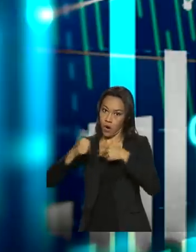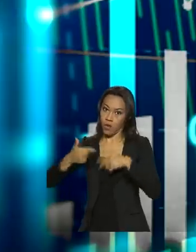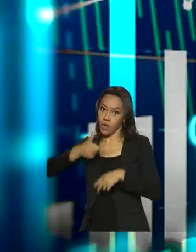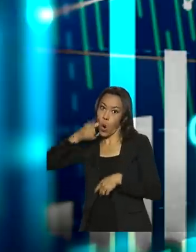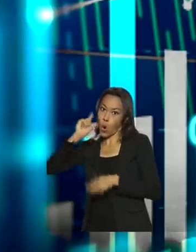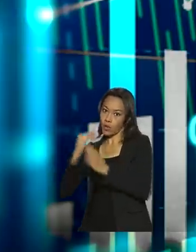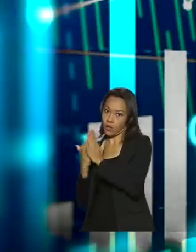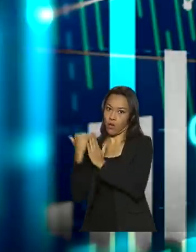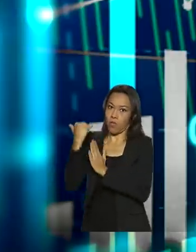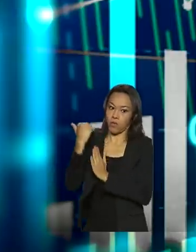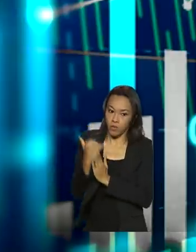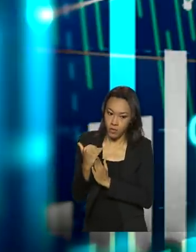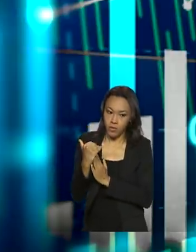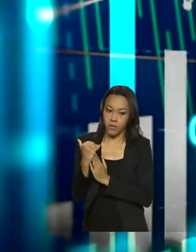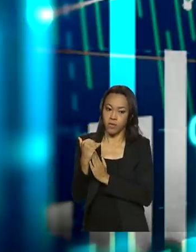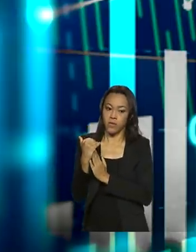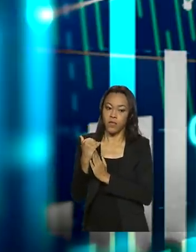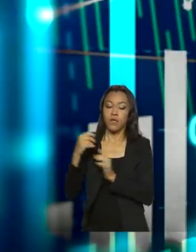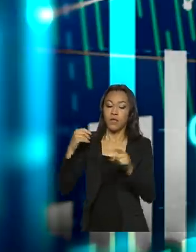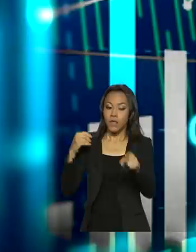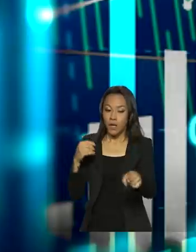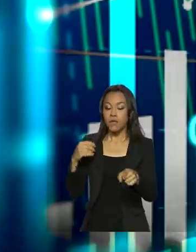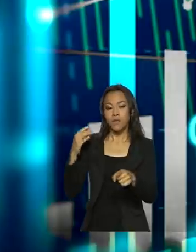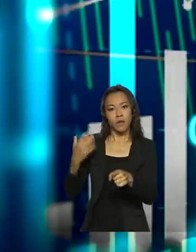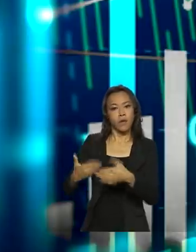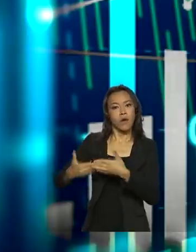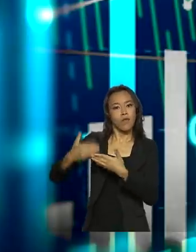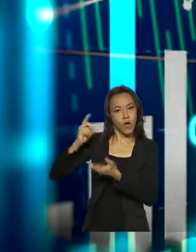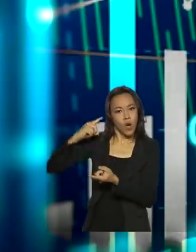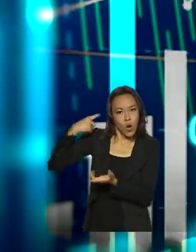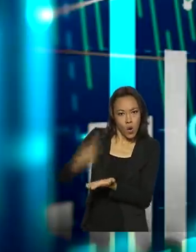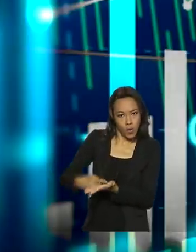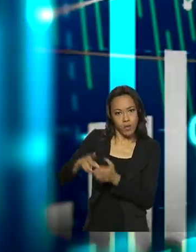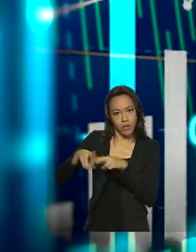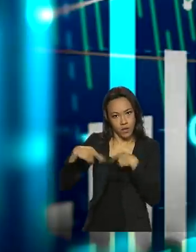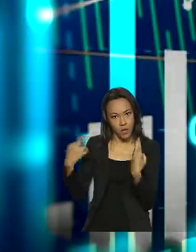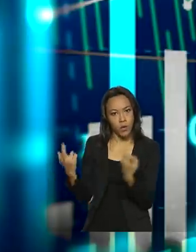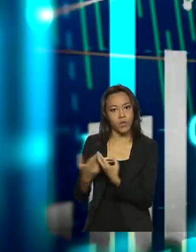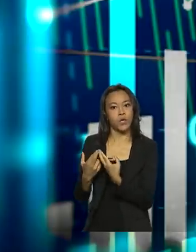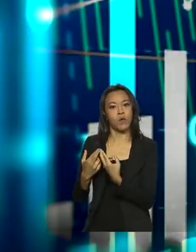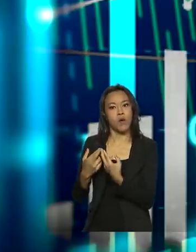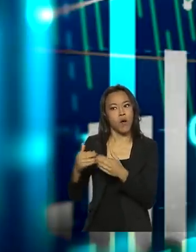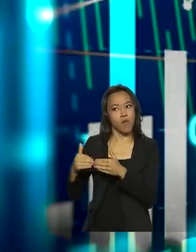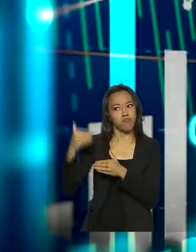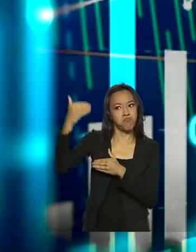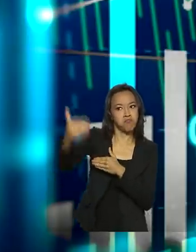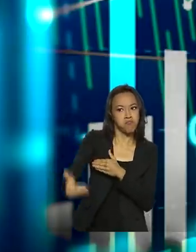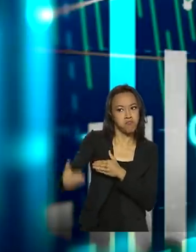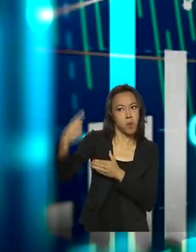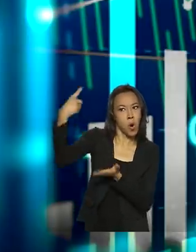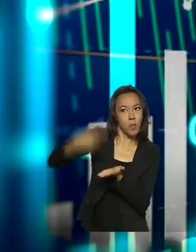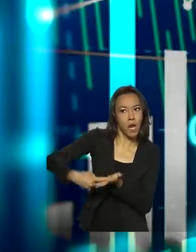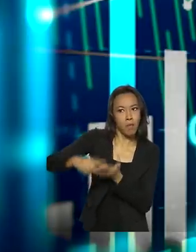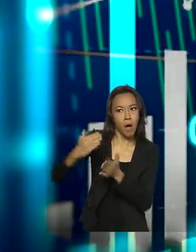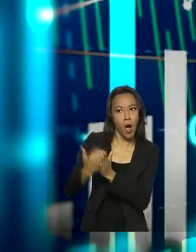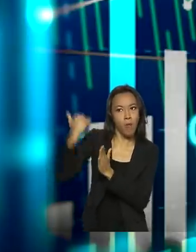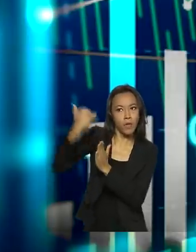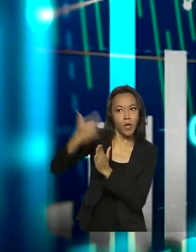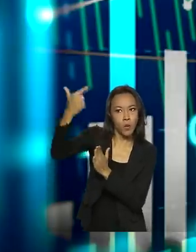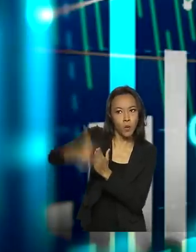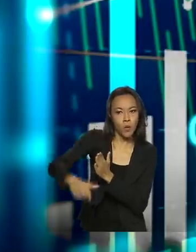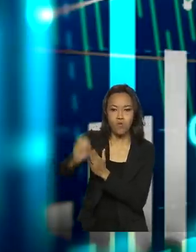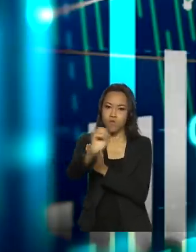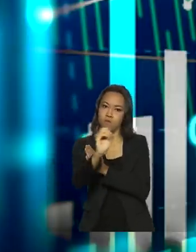deve ter, em princípio, nenhum outro aumento, uma vez que não há nenhuma reunião marcada oficialmente, não haverá nenhuma reunião ordinária. Se houvesse nenhuma reunião